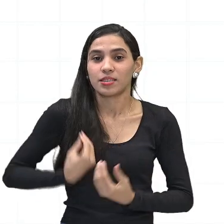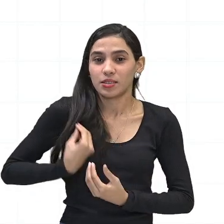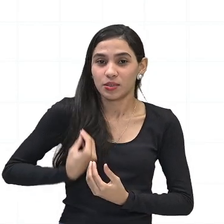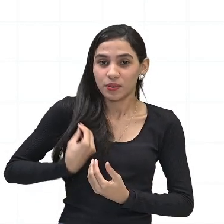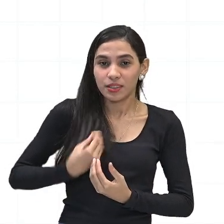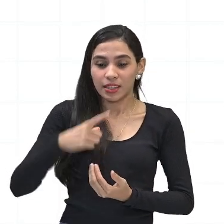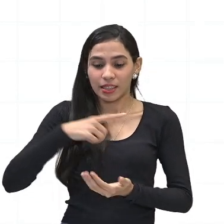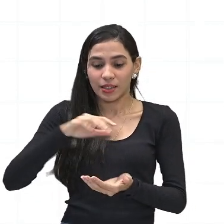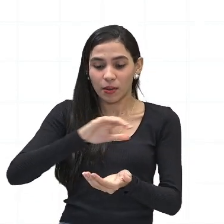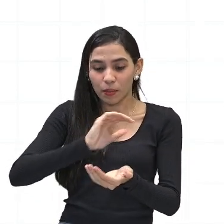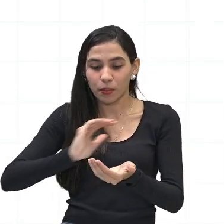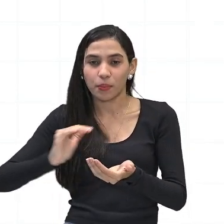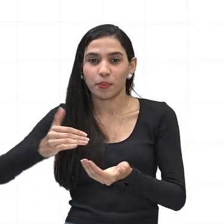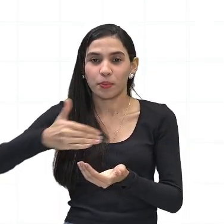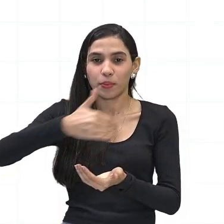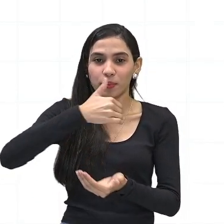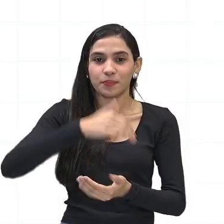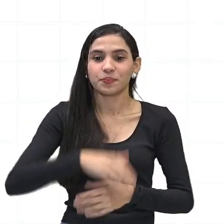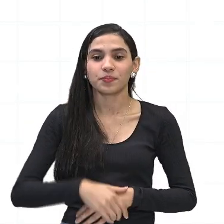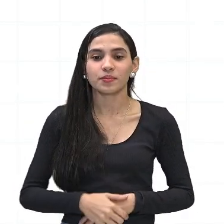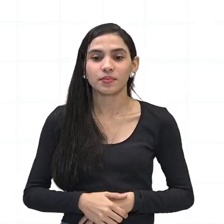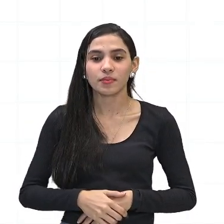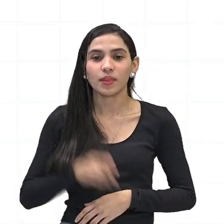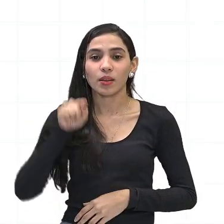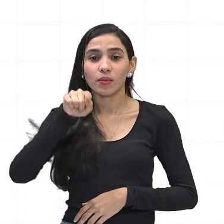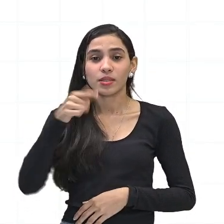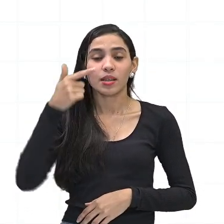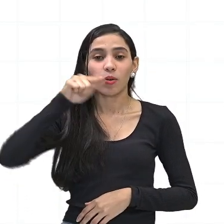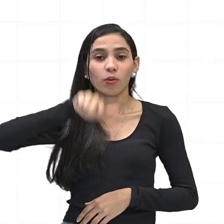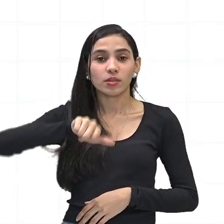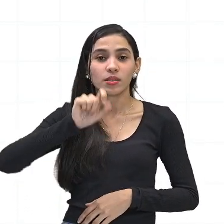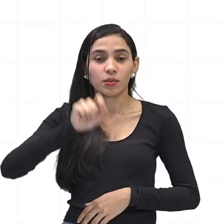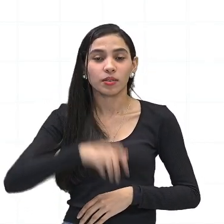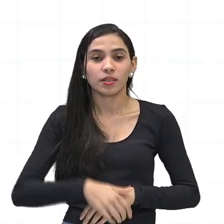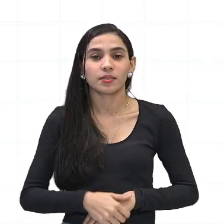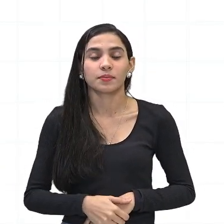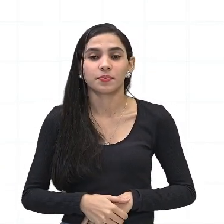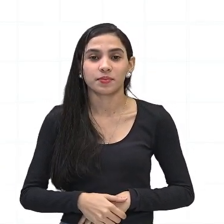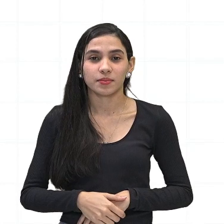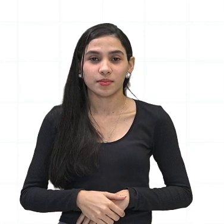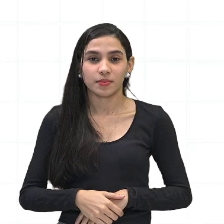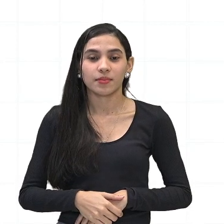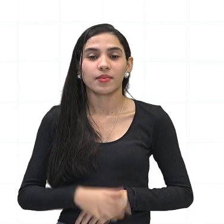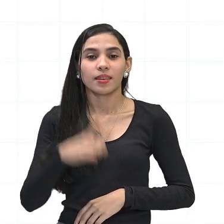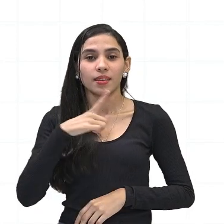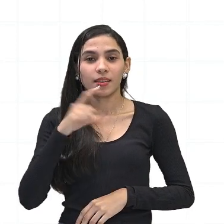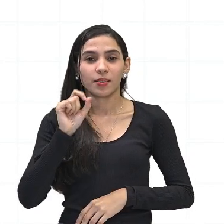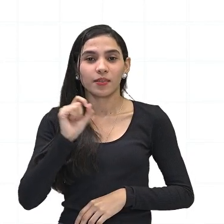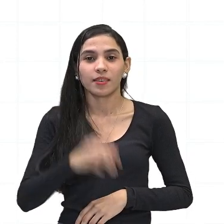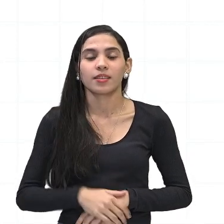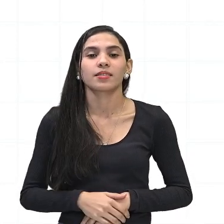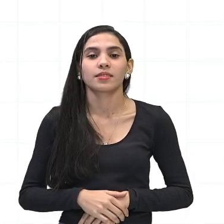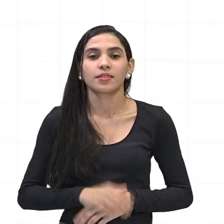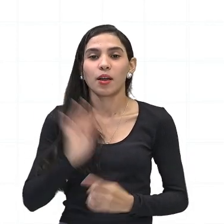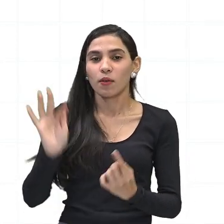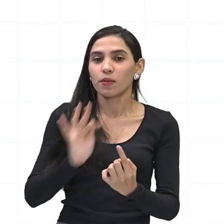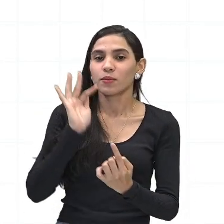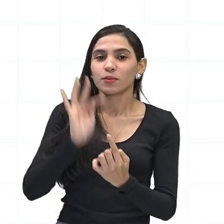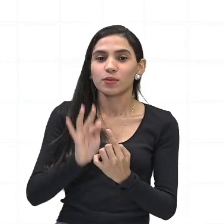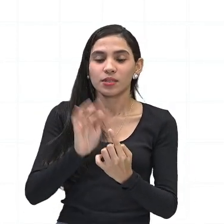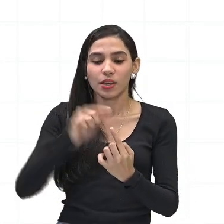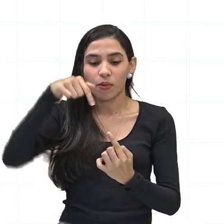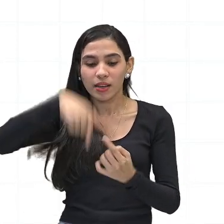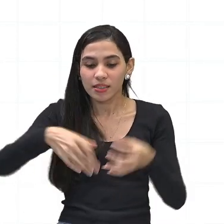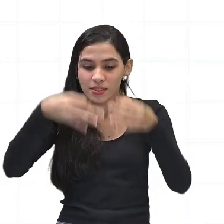para que para que então eles possam ter a sua função no ambiente